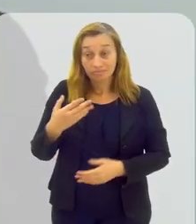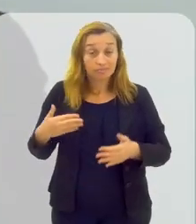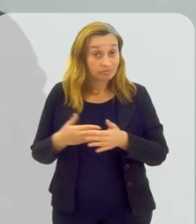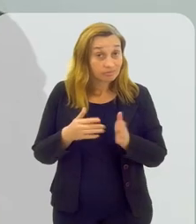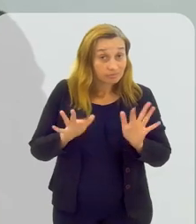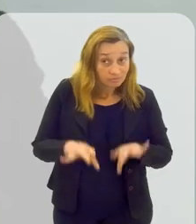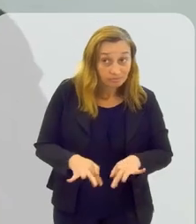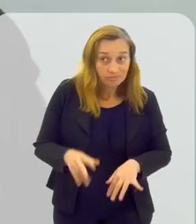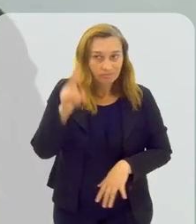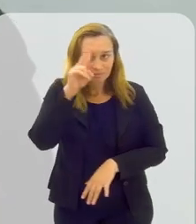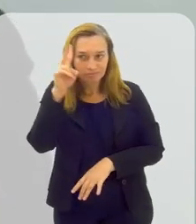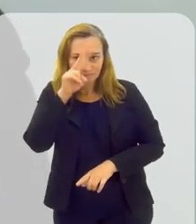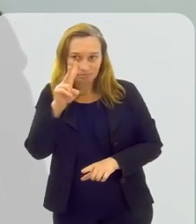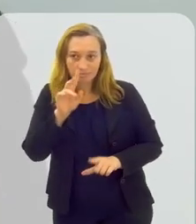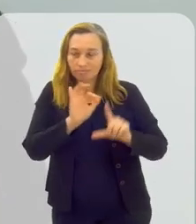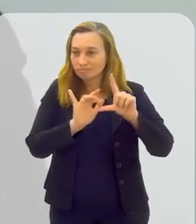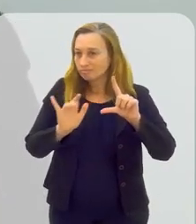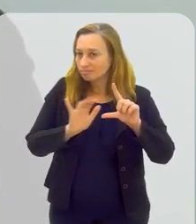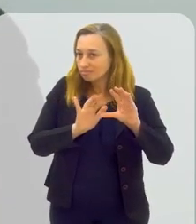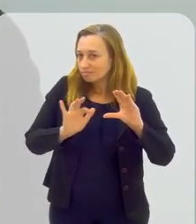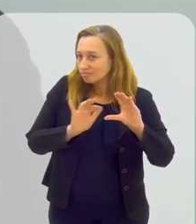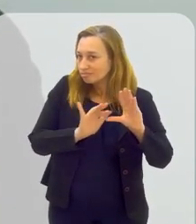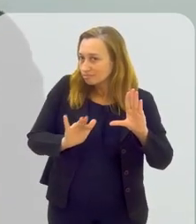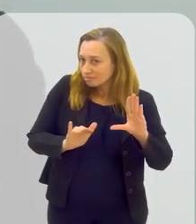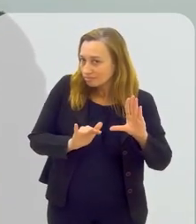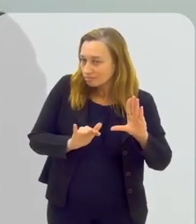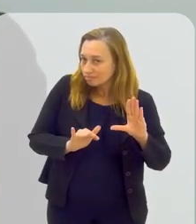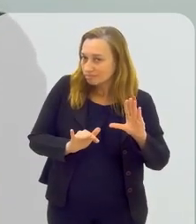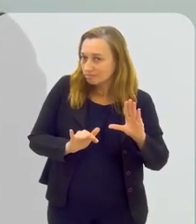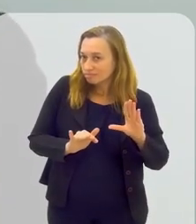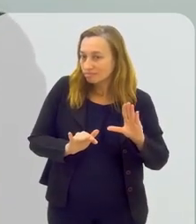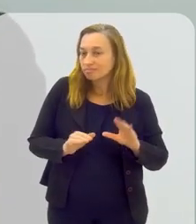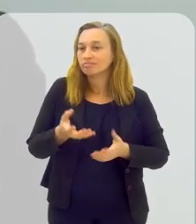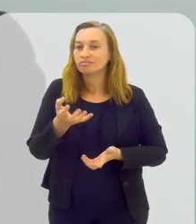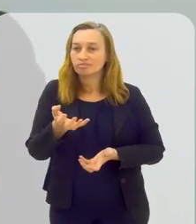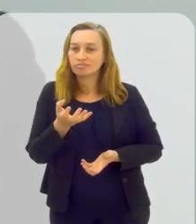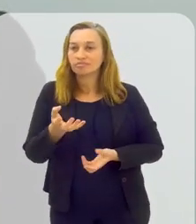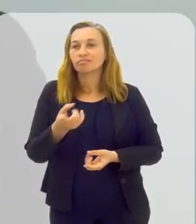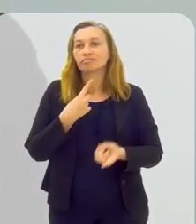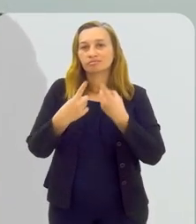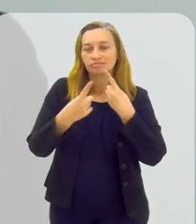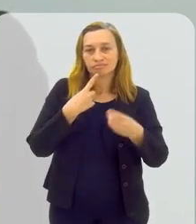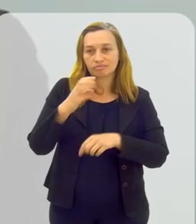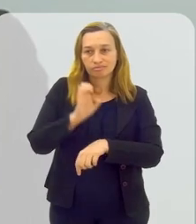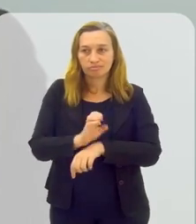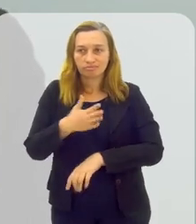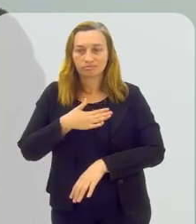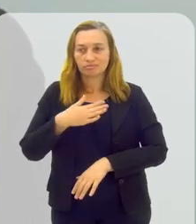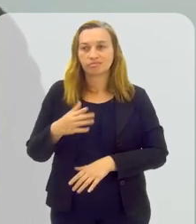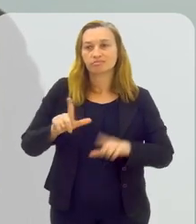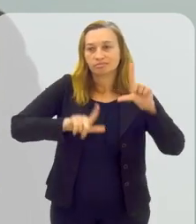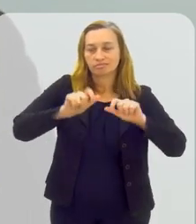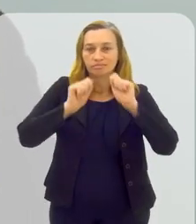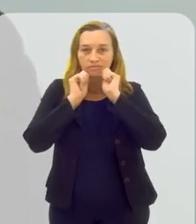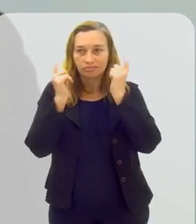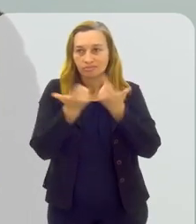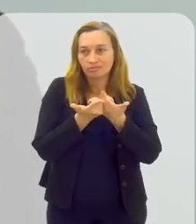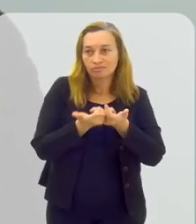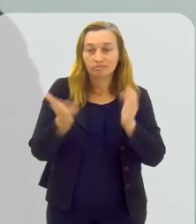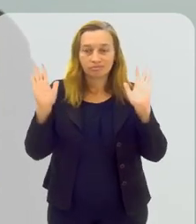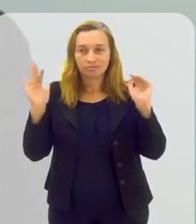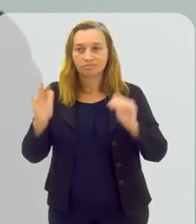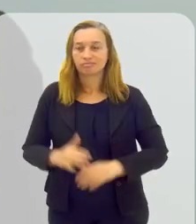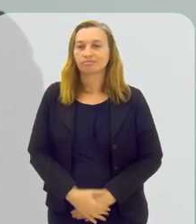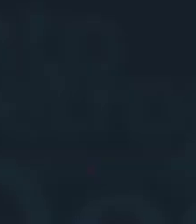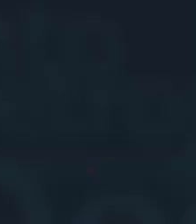assistiu a gente aqui até o final, só lembrar que esse conteúdo também está disponível em formato de podcast. TV Alerja, o Canal do